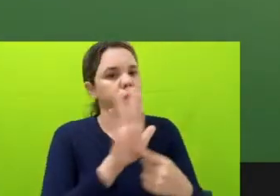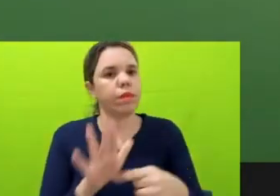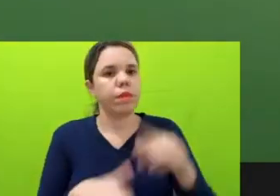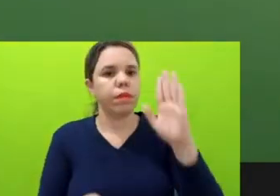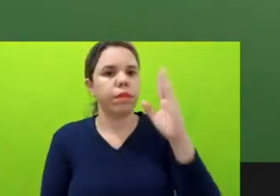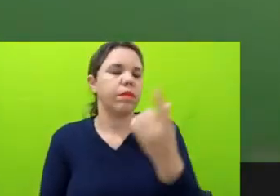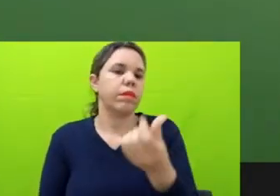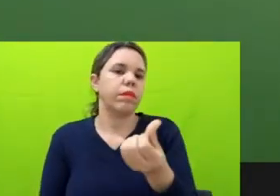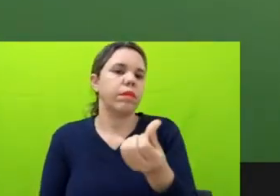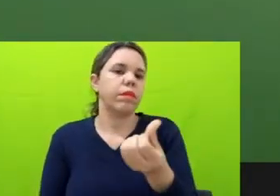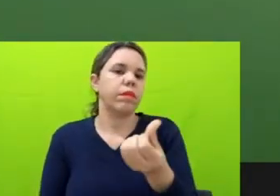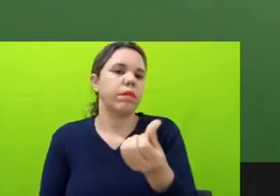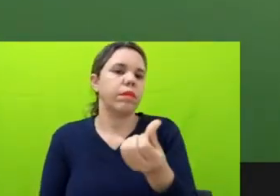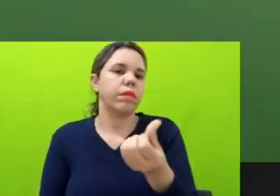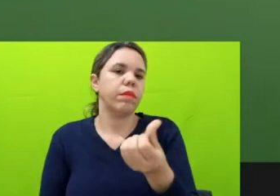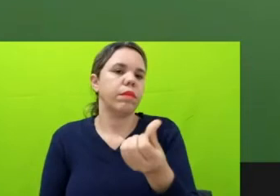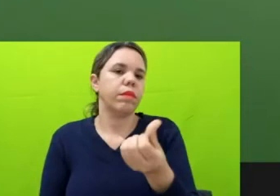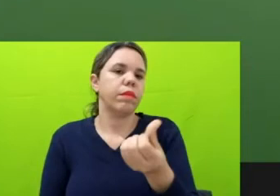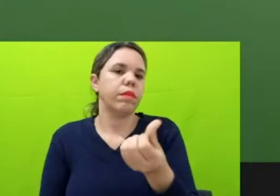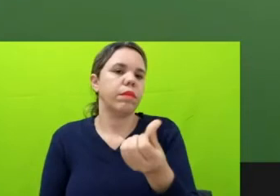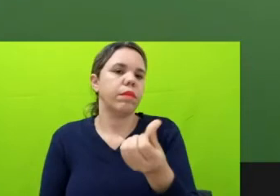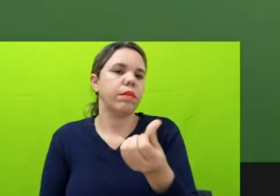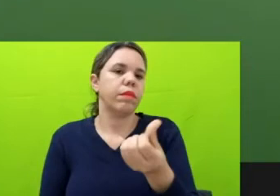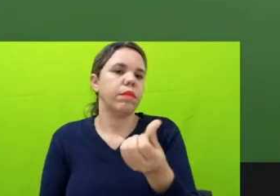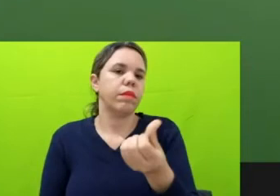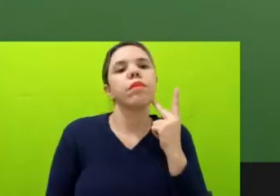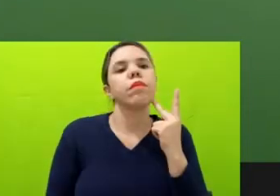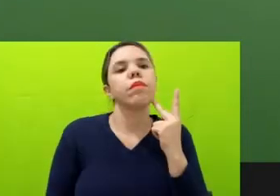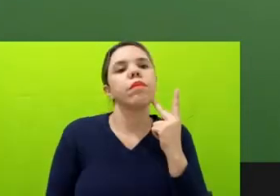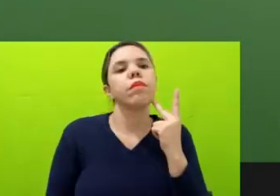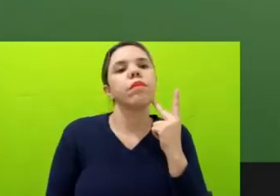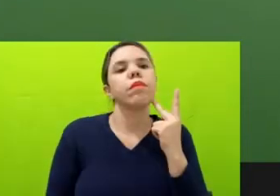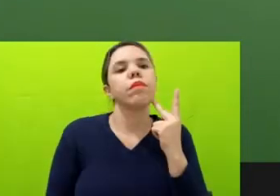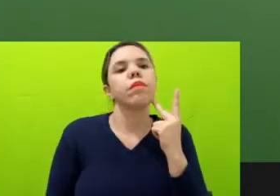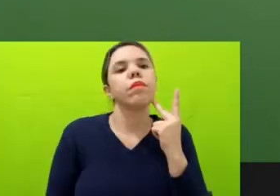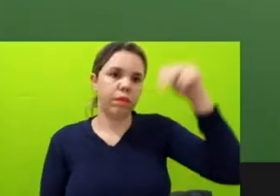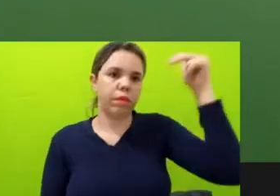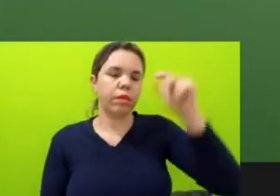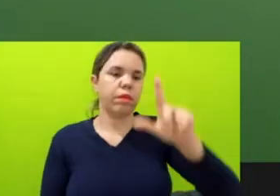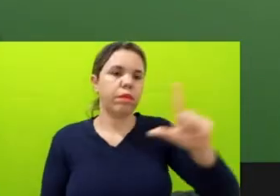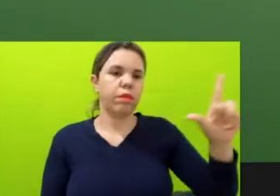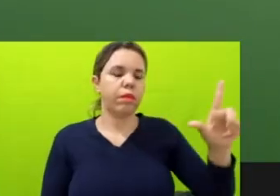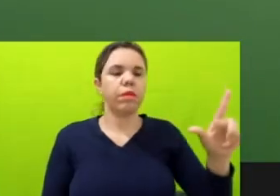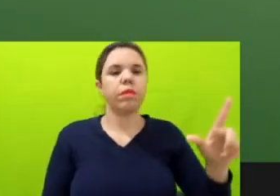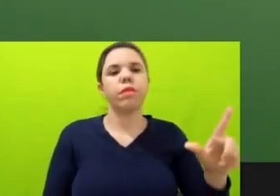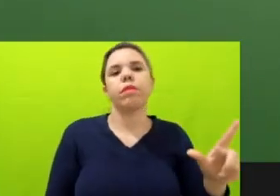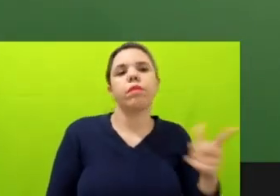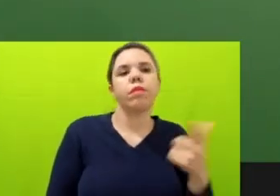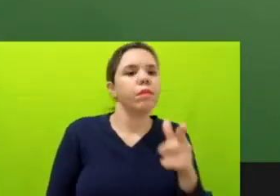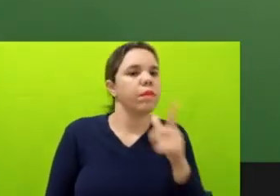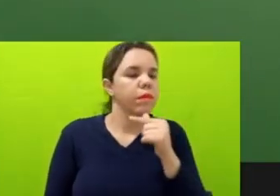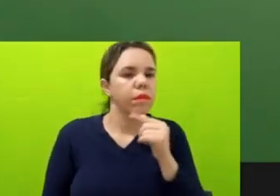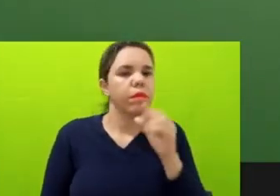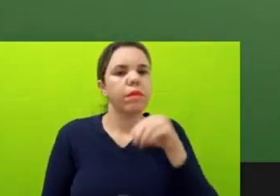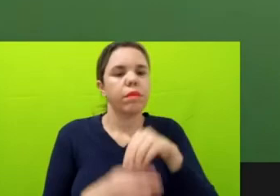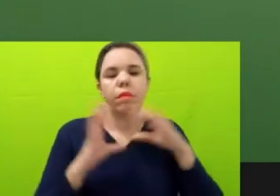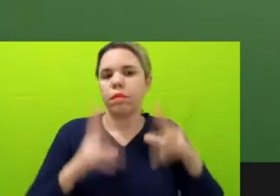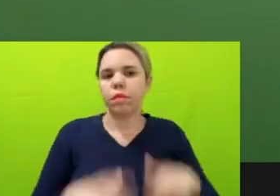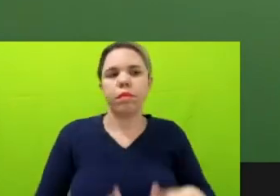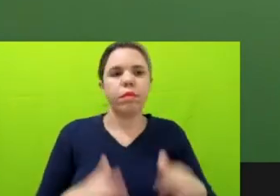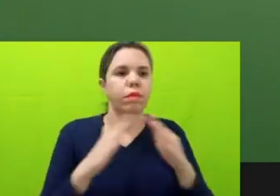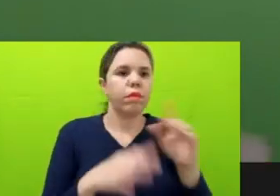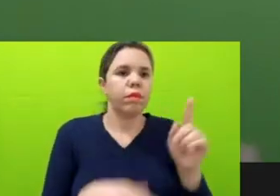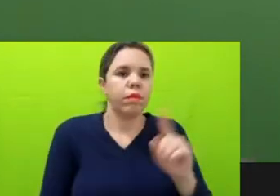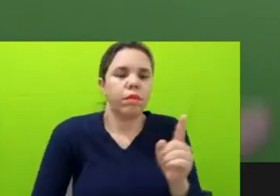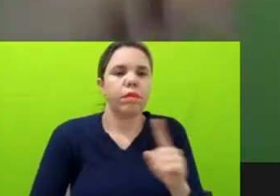das zonas norte e leste não tinham água potável dentro de casa, porque havia um problema sério de